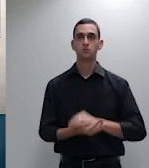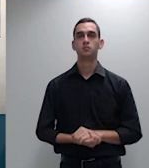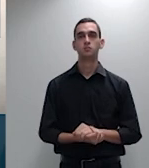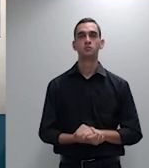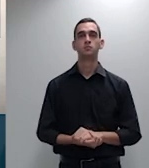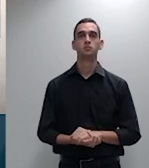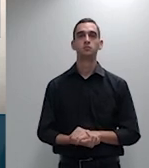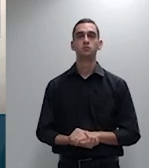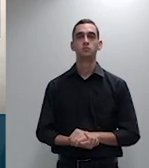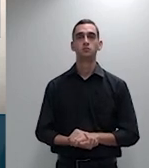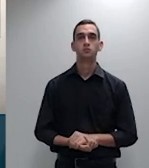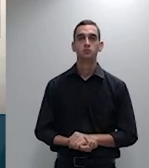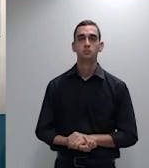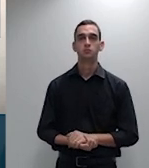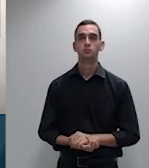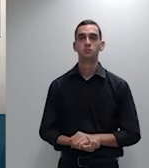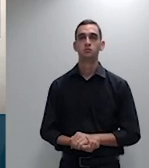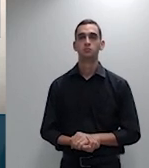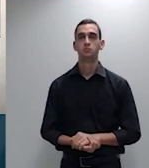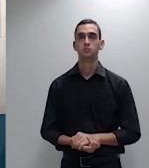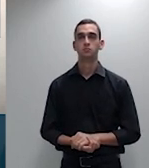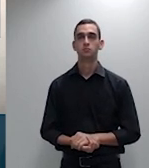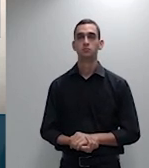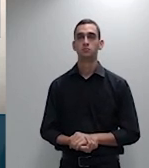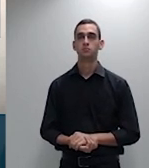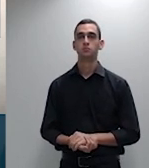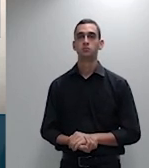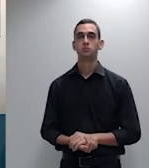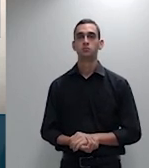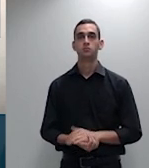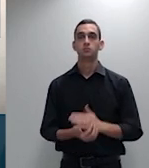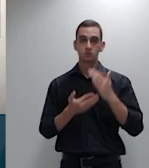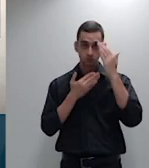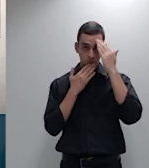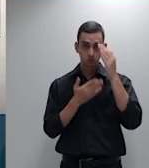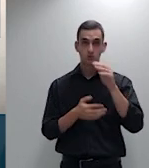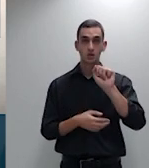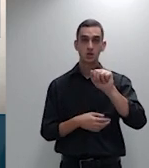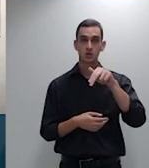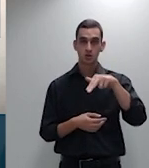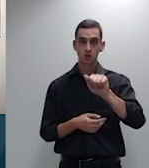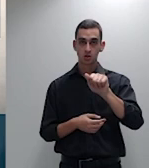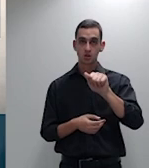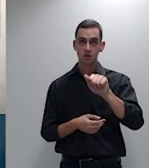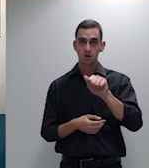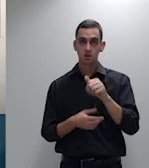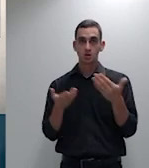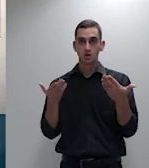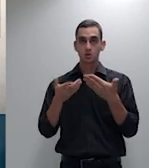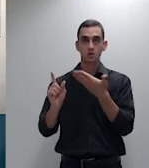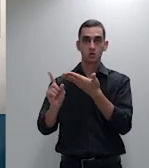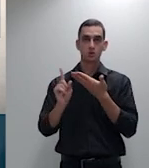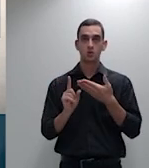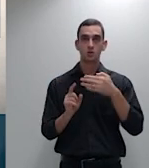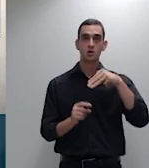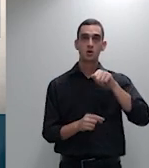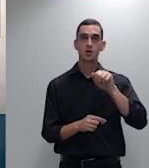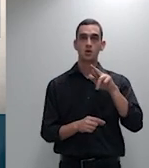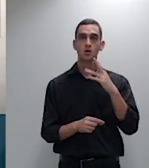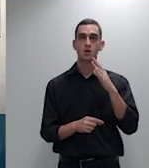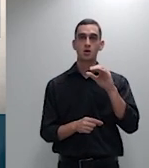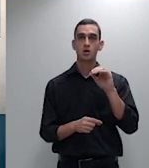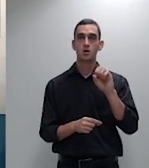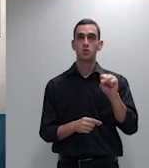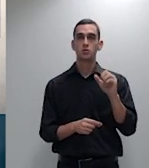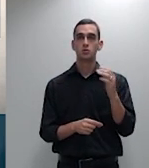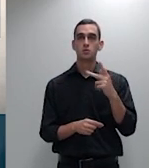muito obrigado doutora Ana Basílio convido agora o doutor Marcos Paulo Falcone para sua